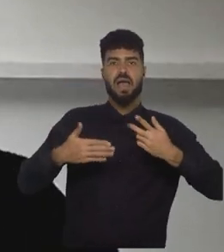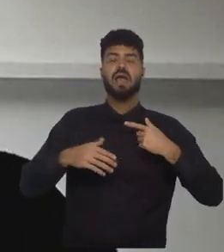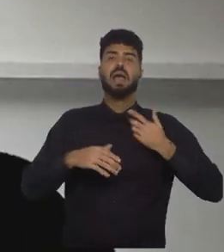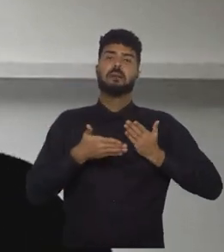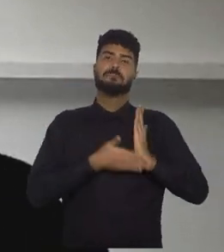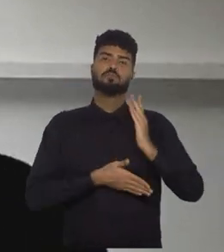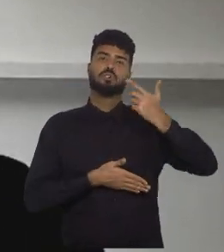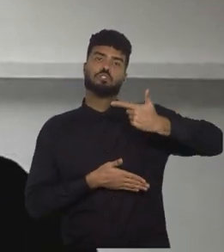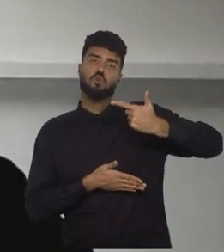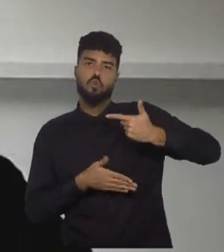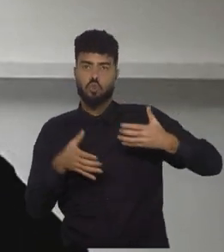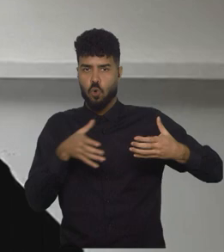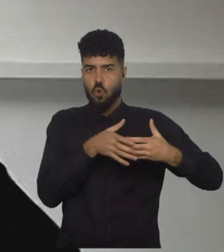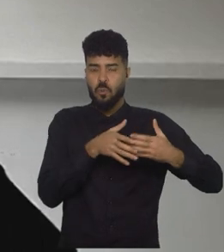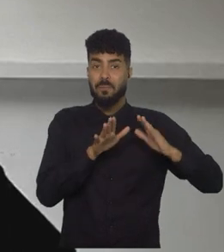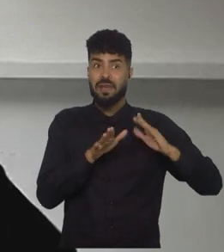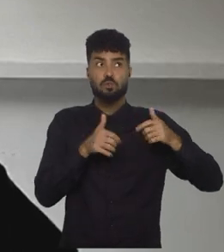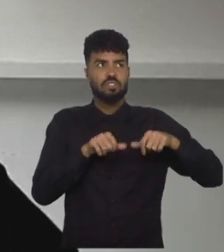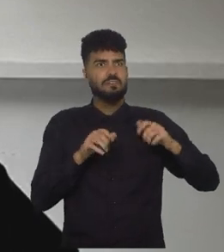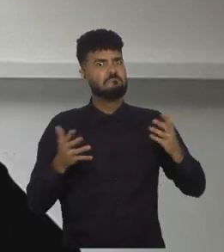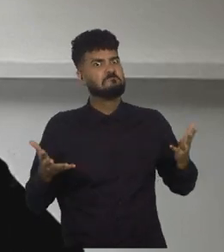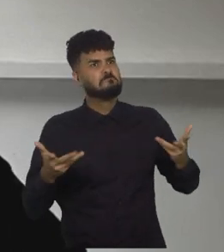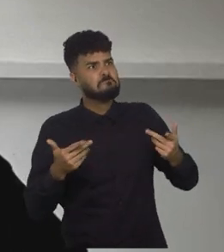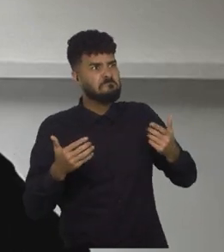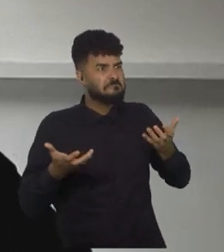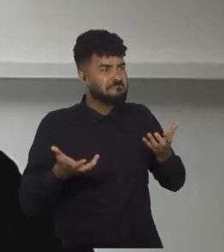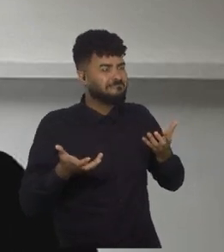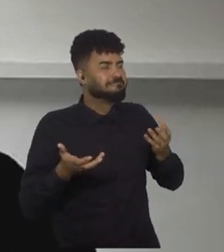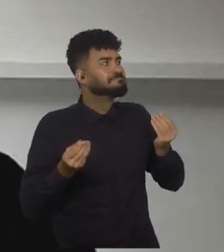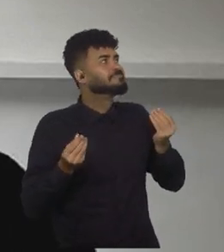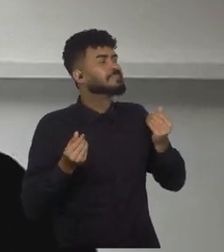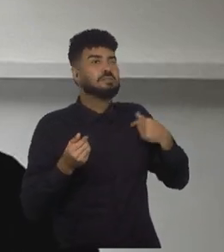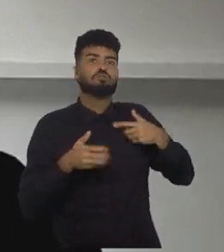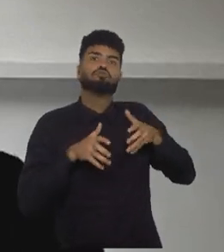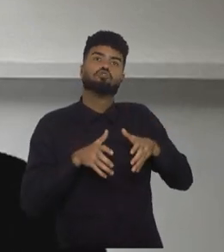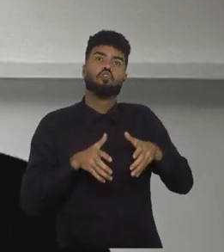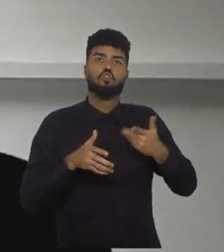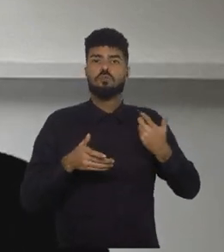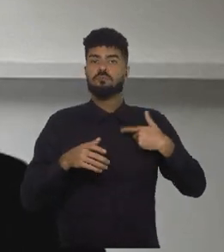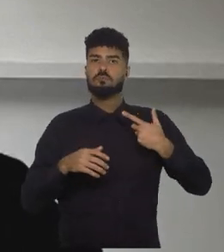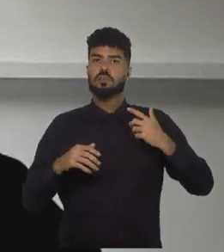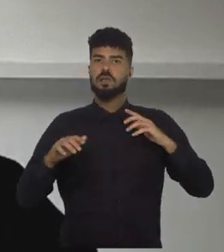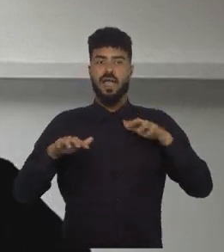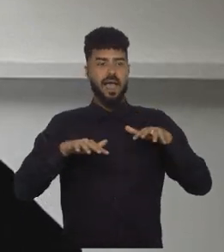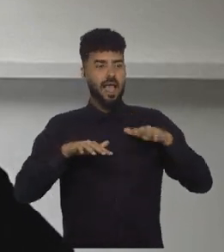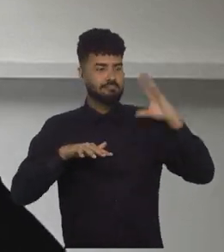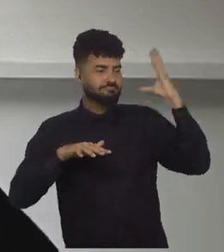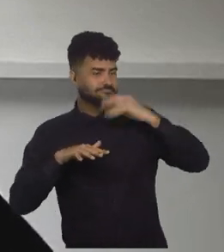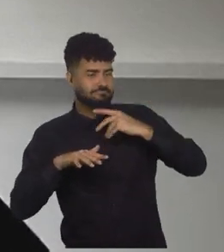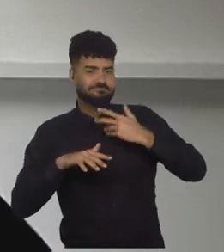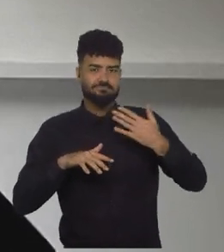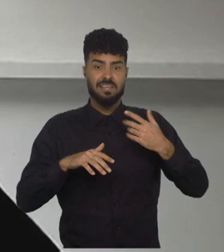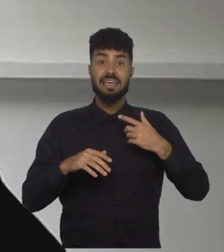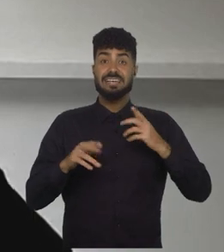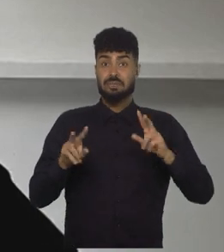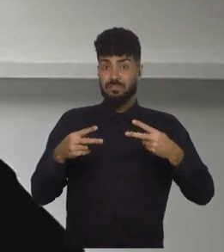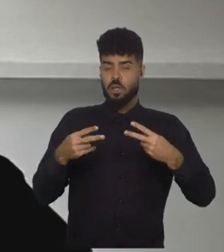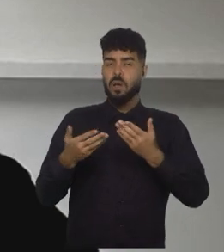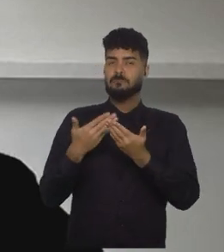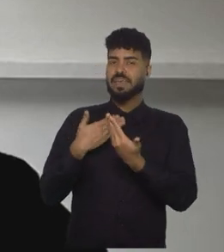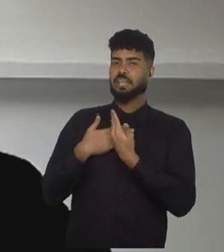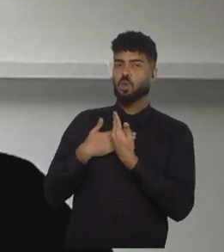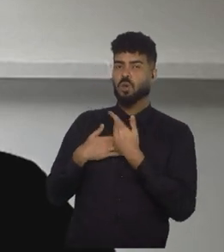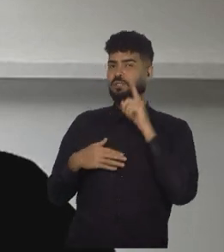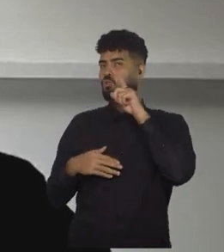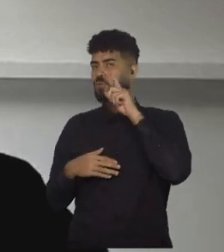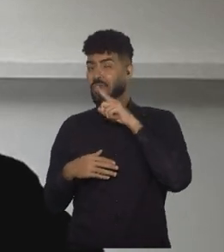segunda colocação, mas não foi um desempenho vistoso, né? Perde para os Estados Unidos na semifinal, depois perdeu o